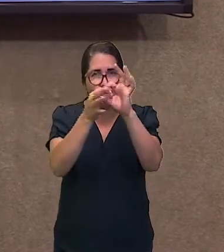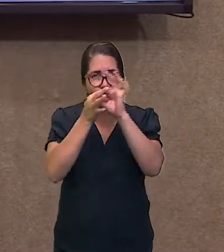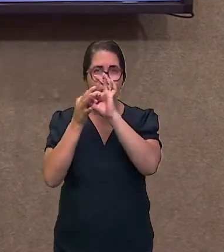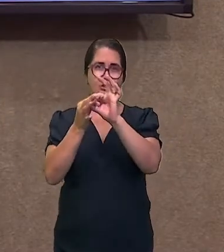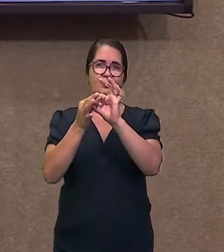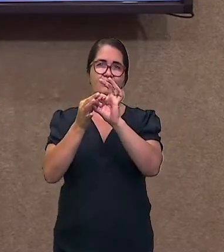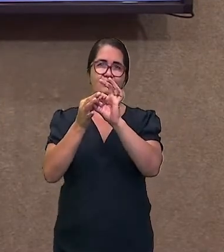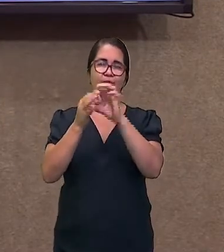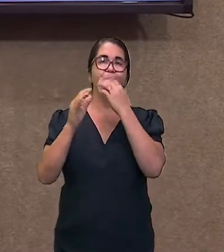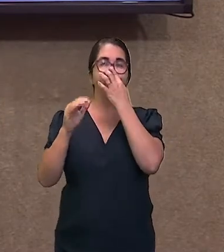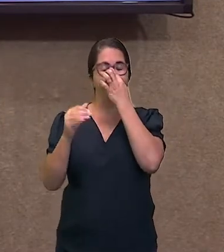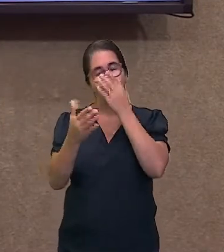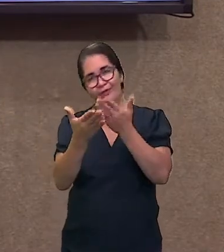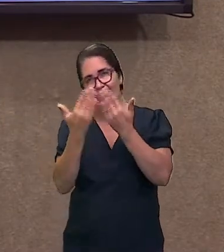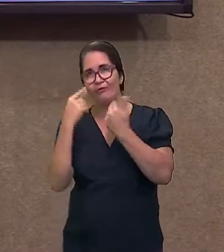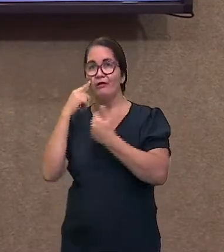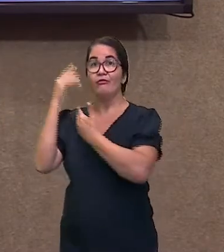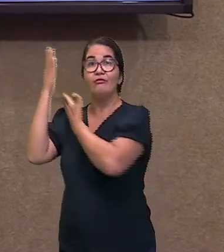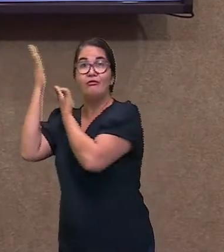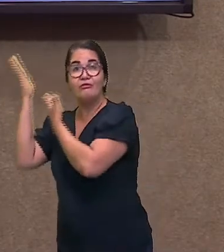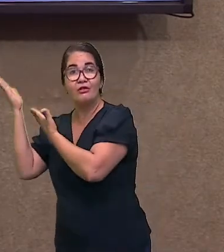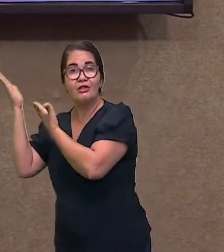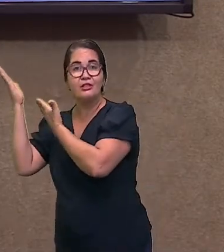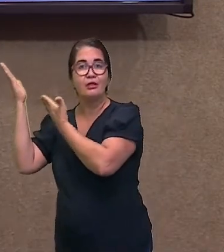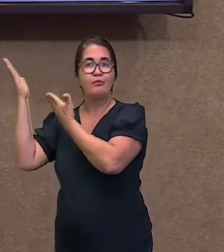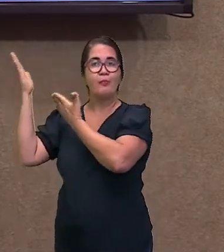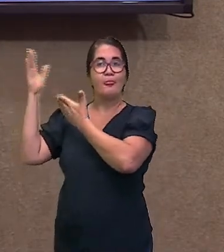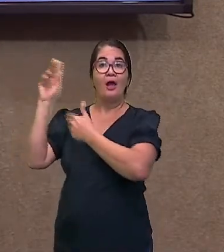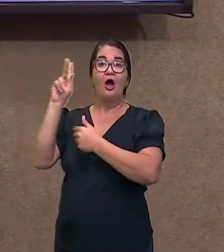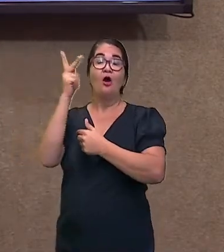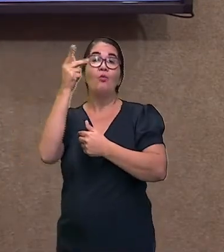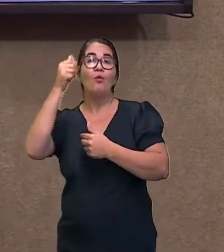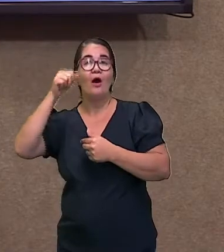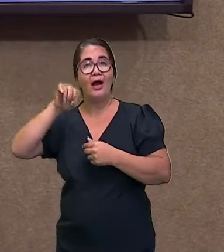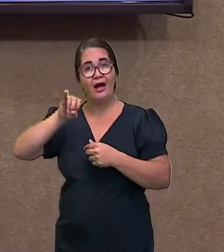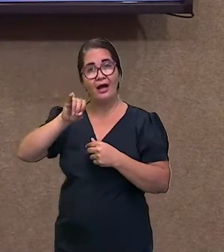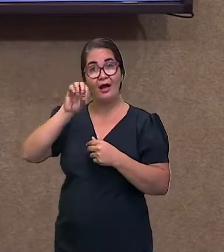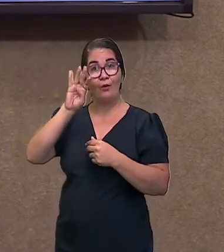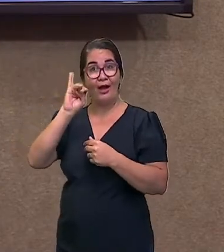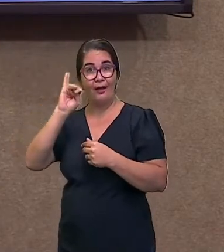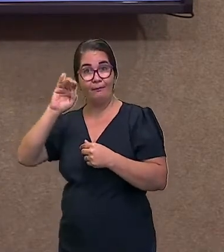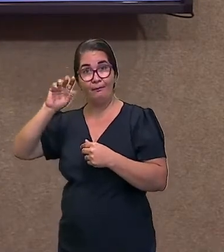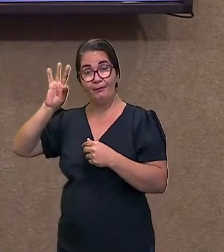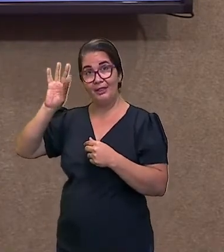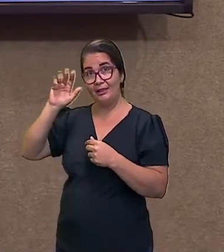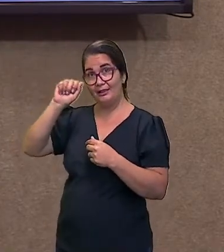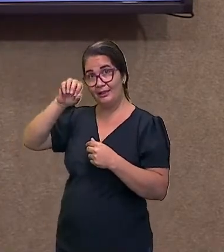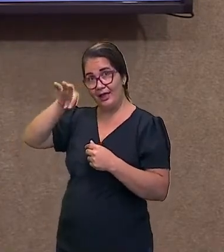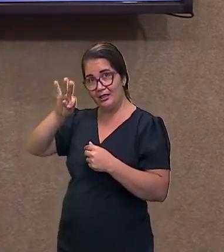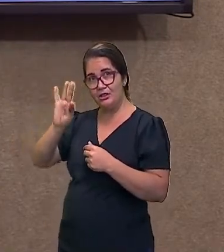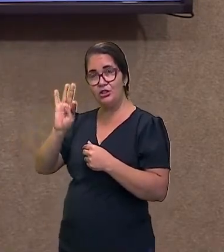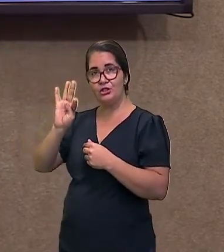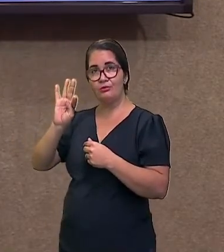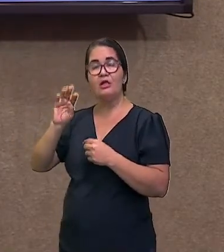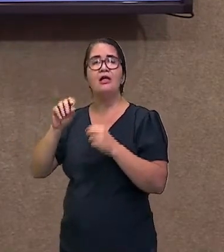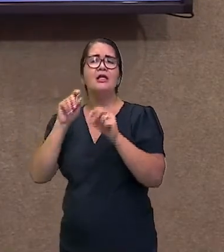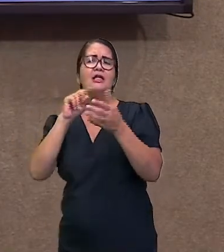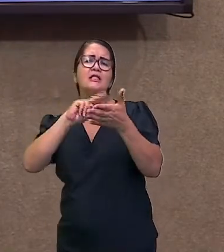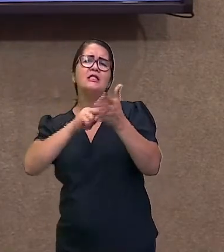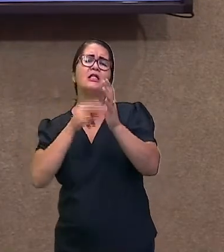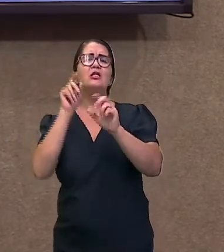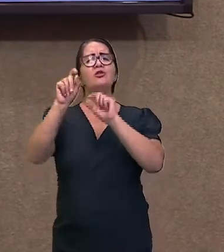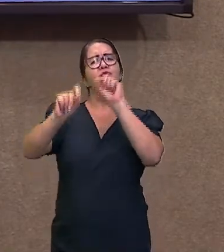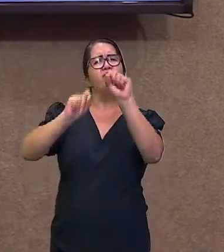é o habitat, então? O habitat é o local onde determinada